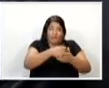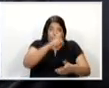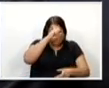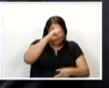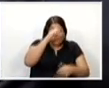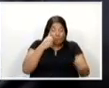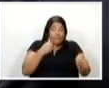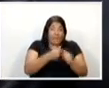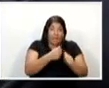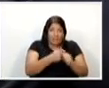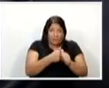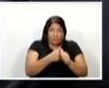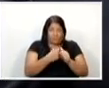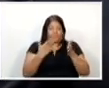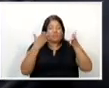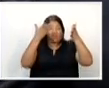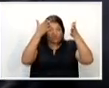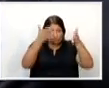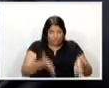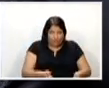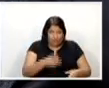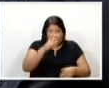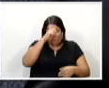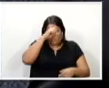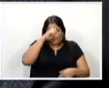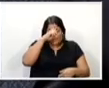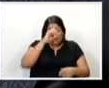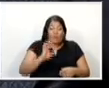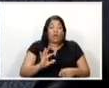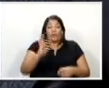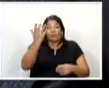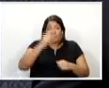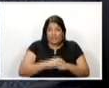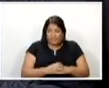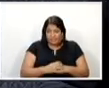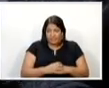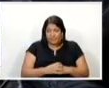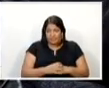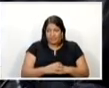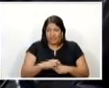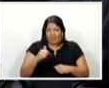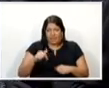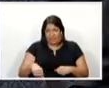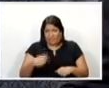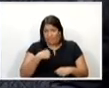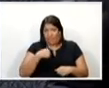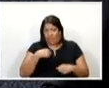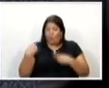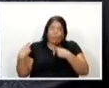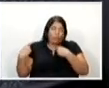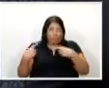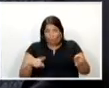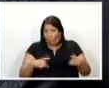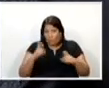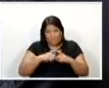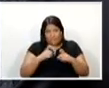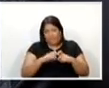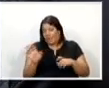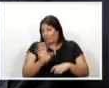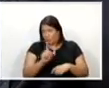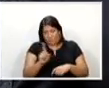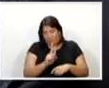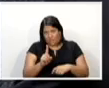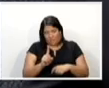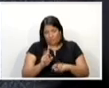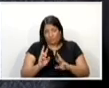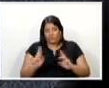próximo. Chegando no pronto-socorro, o que acontece? Aqui não é crítica a médico, enfermeiro, a qualquer hospital,